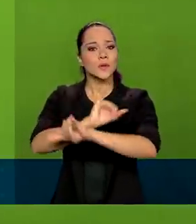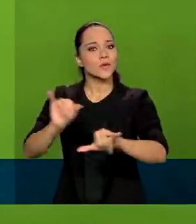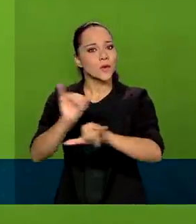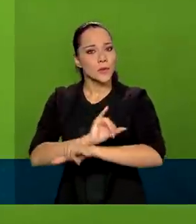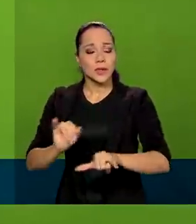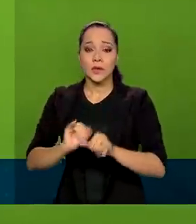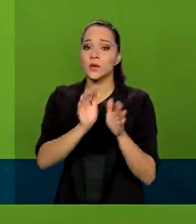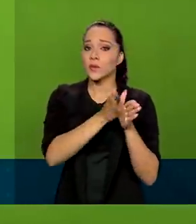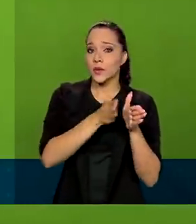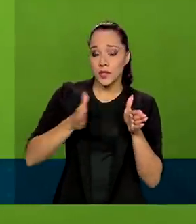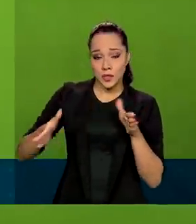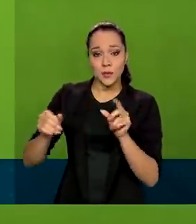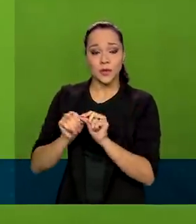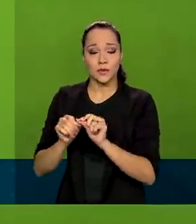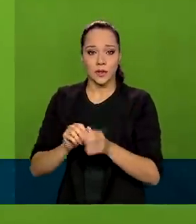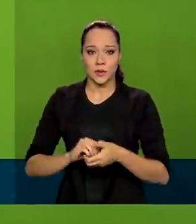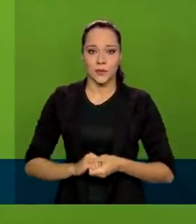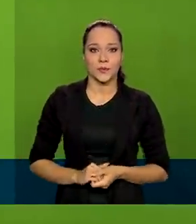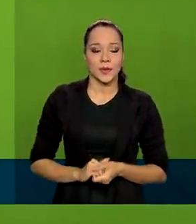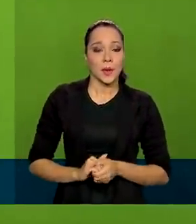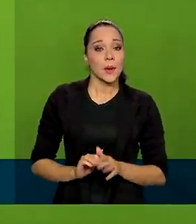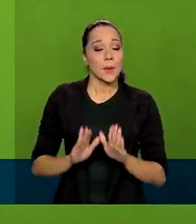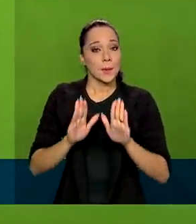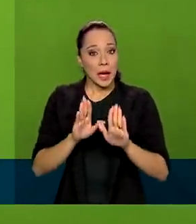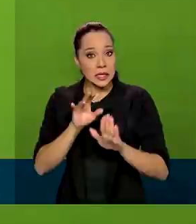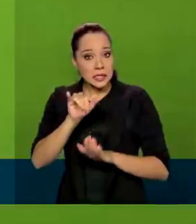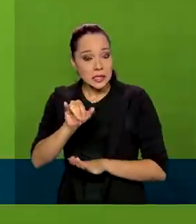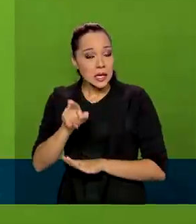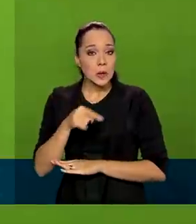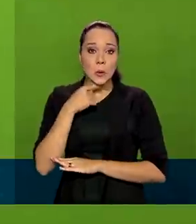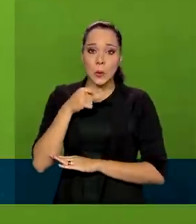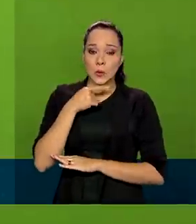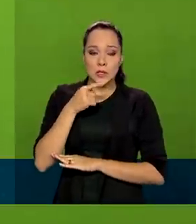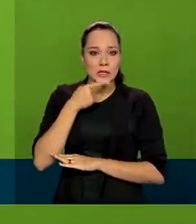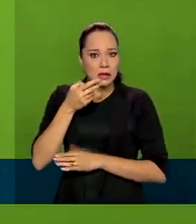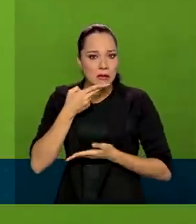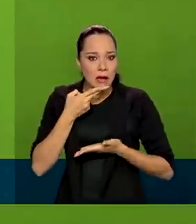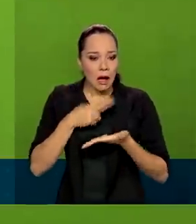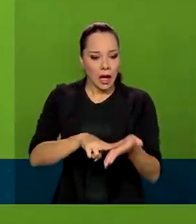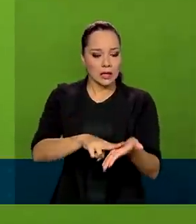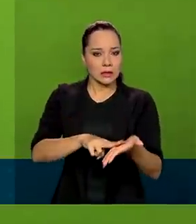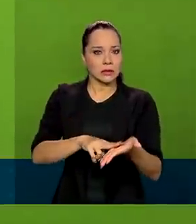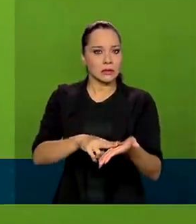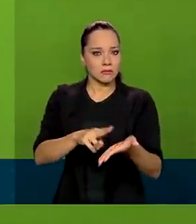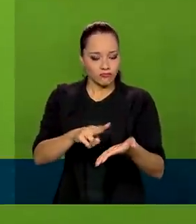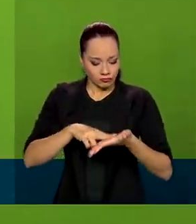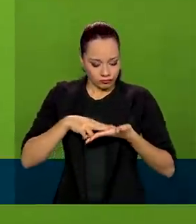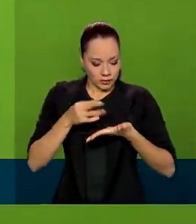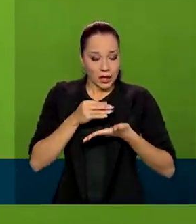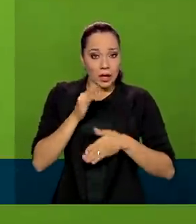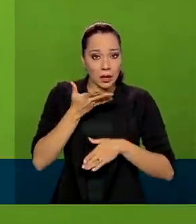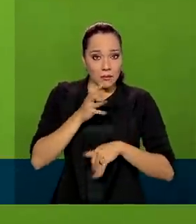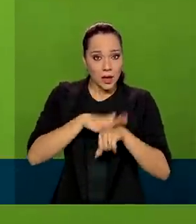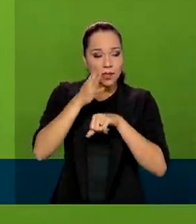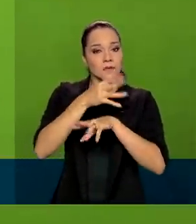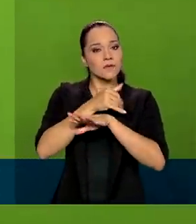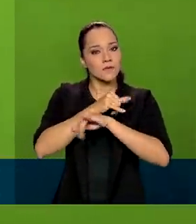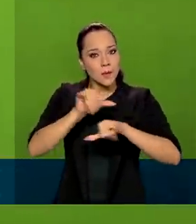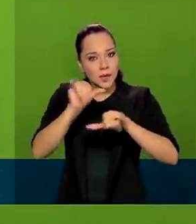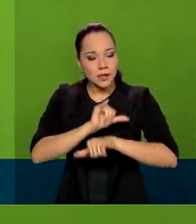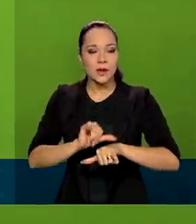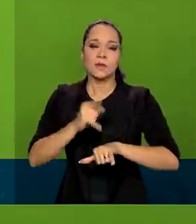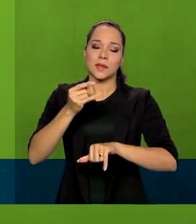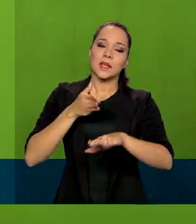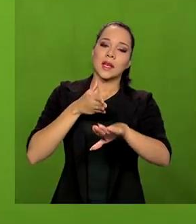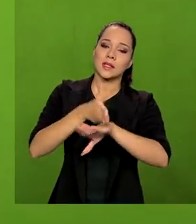sobre o procedimento realizado. Mas, se ele não receber a carta ou se ele quiser maiores informações, ele pode